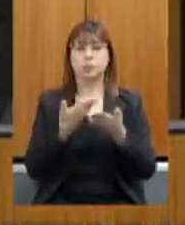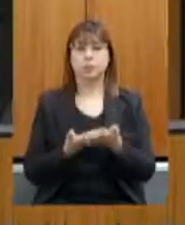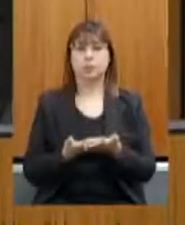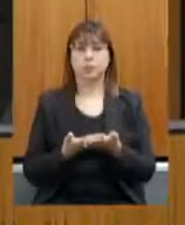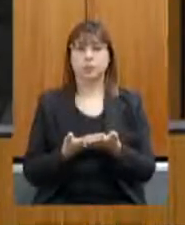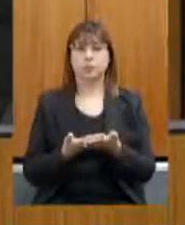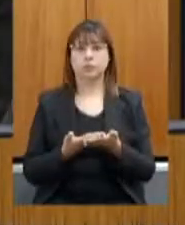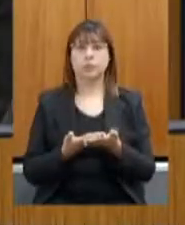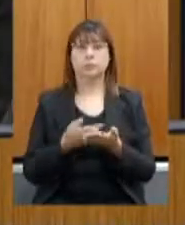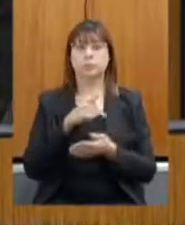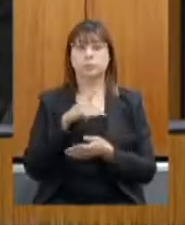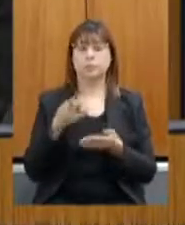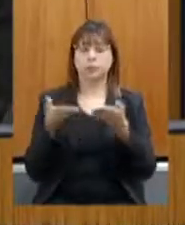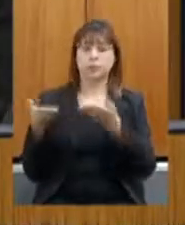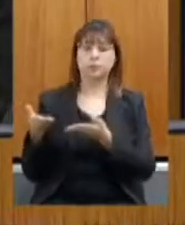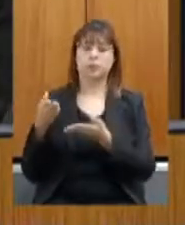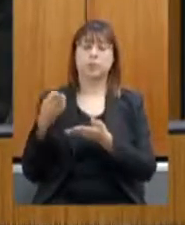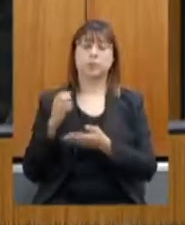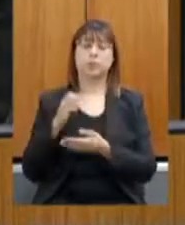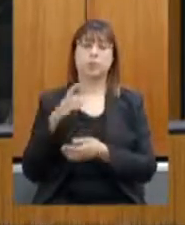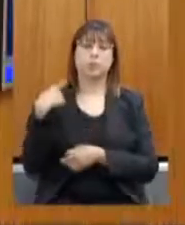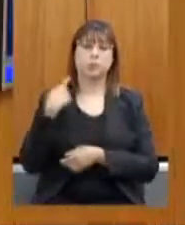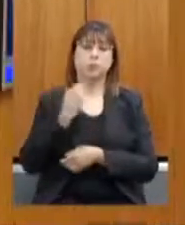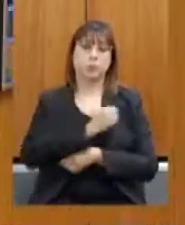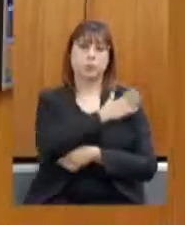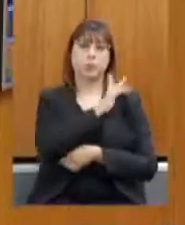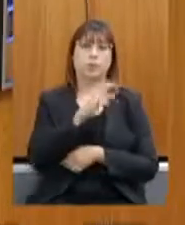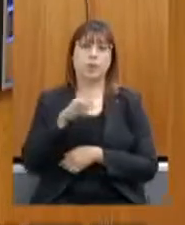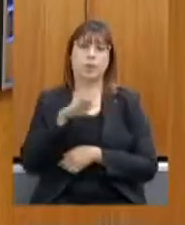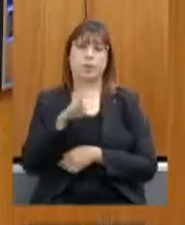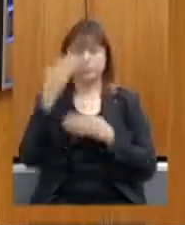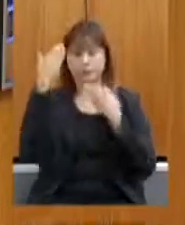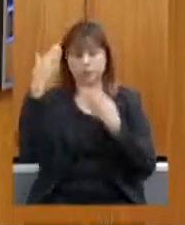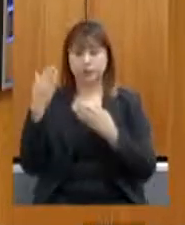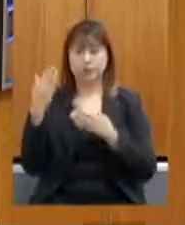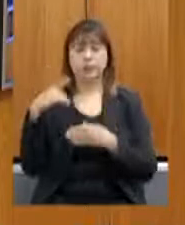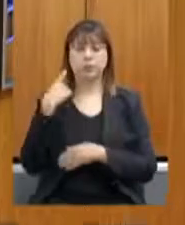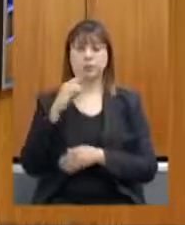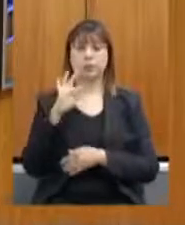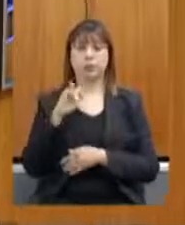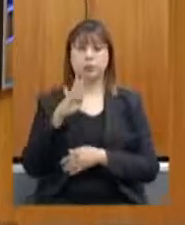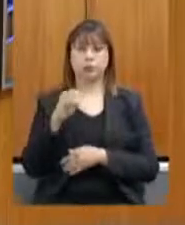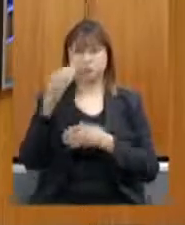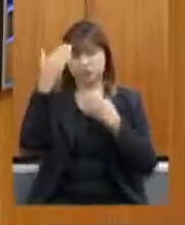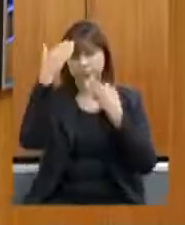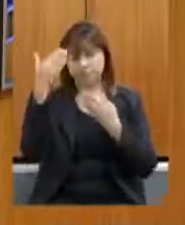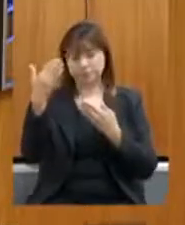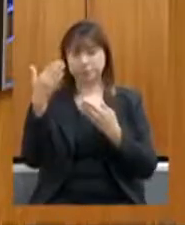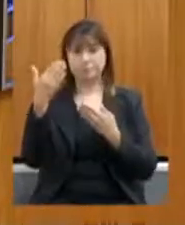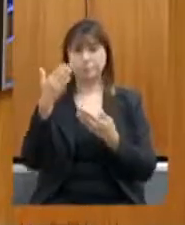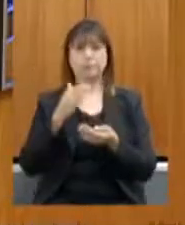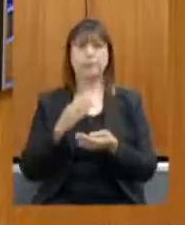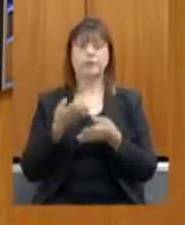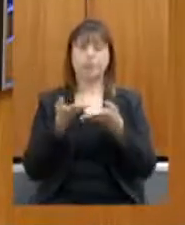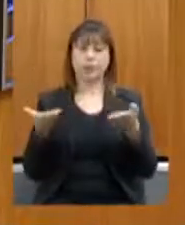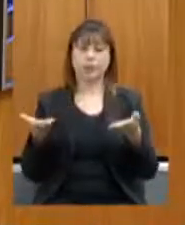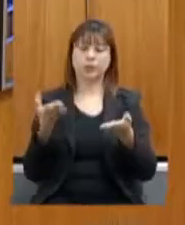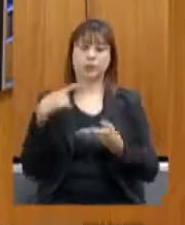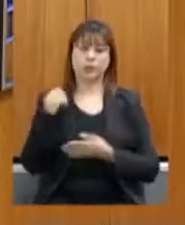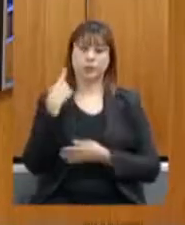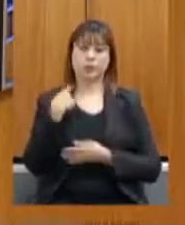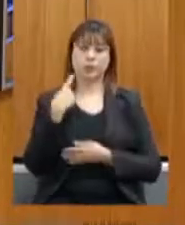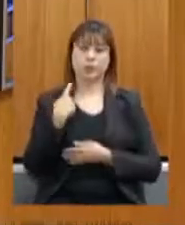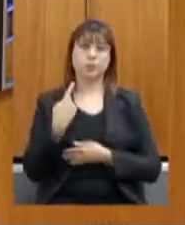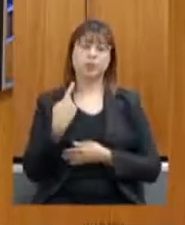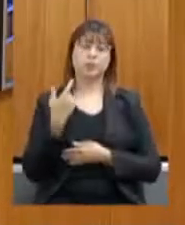a presidência ao deputado Coronel Henrique muito obrigado deputado Tito Torres muito obrigado os deputados presentes